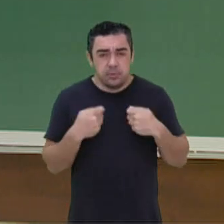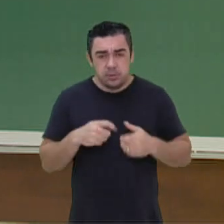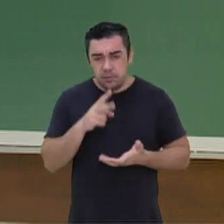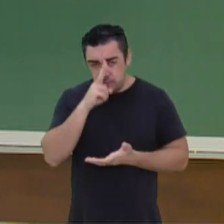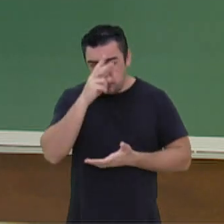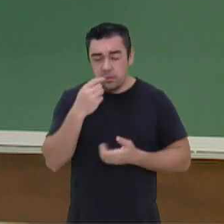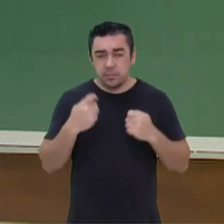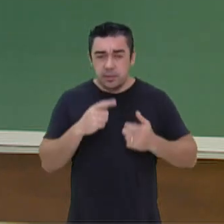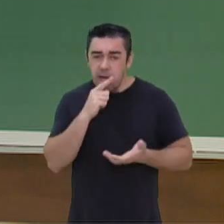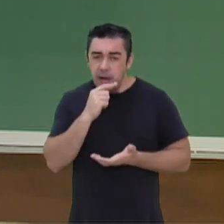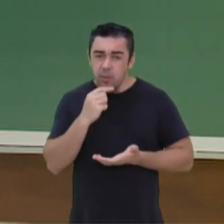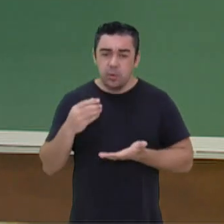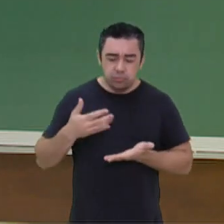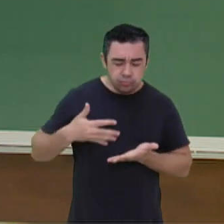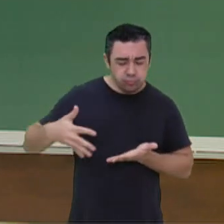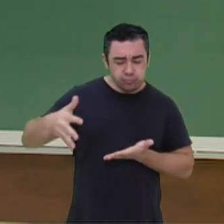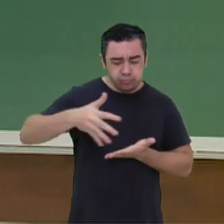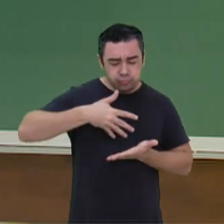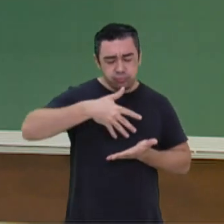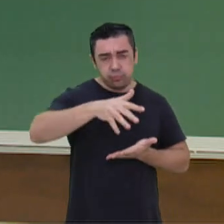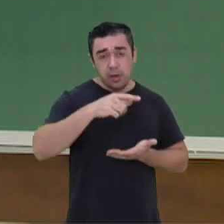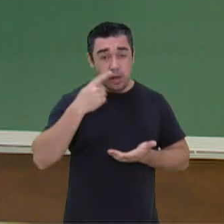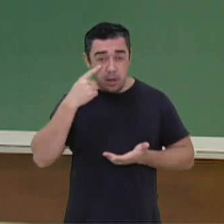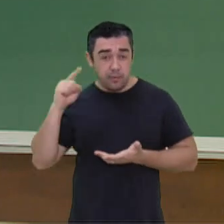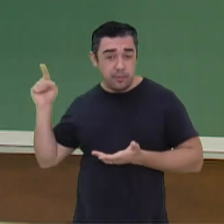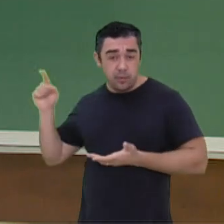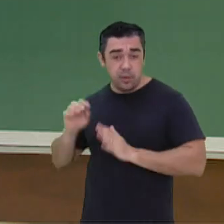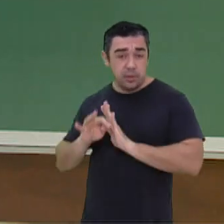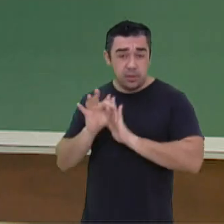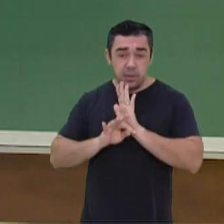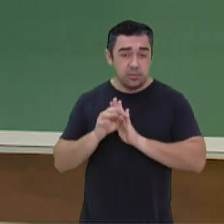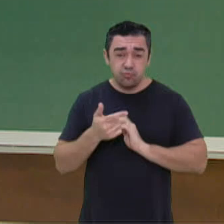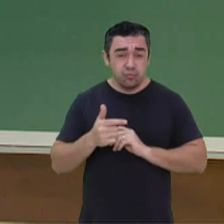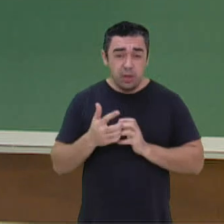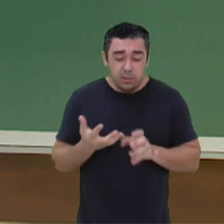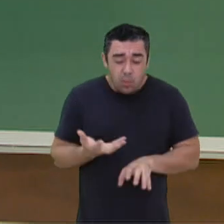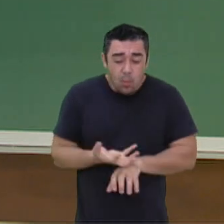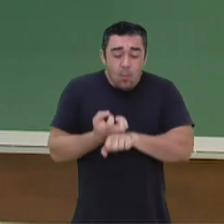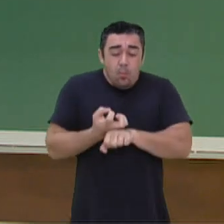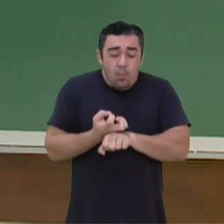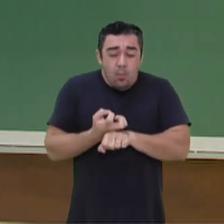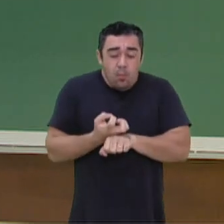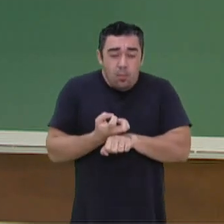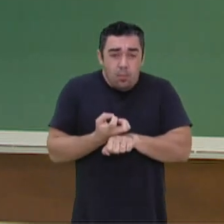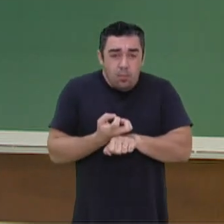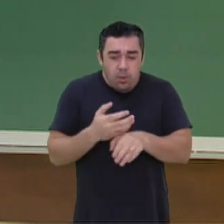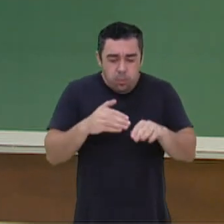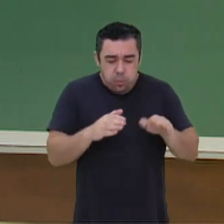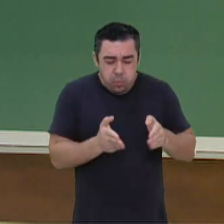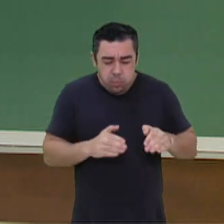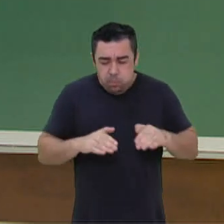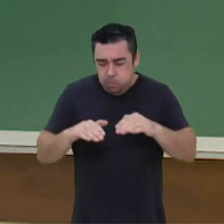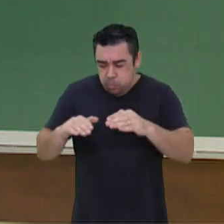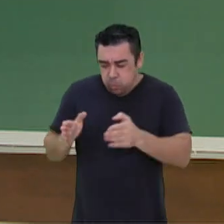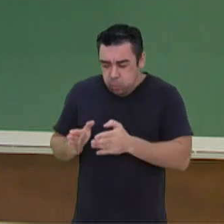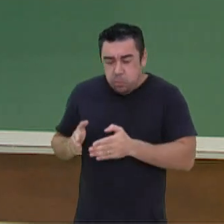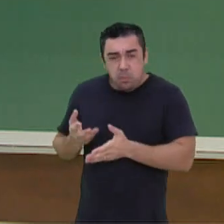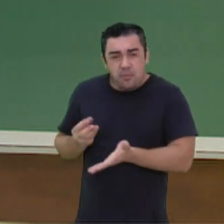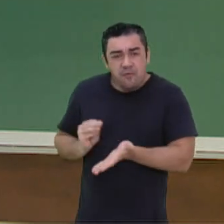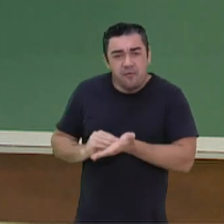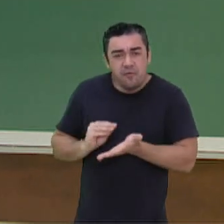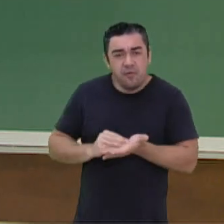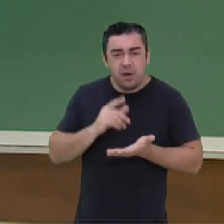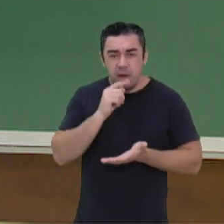o que? Umedecido, né? E ali não, como diz o nosso texto, está tudo rachado. Ou seja, se abrindo fendas ali e